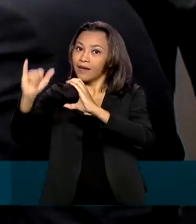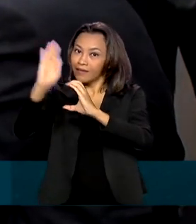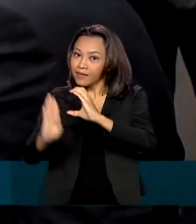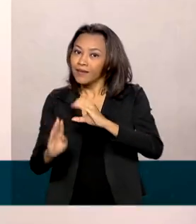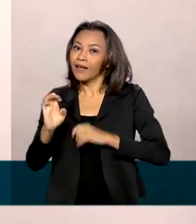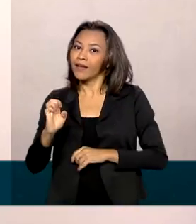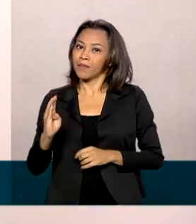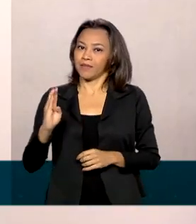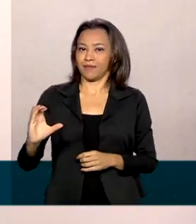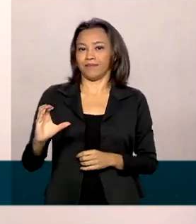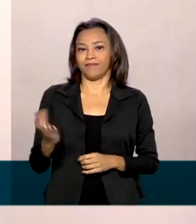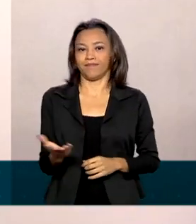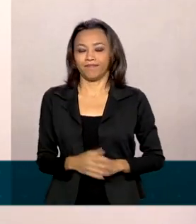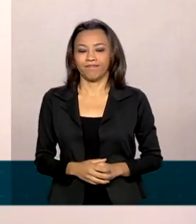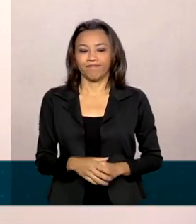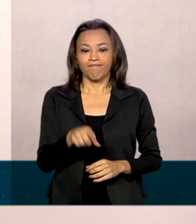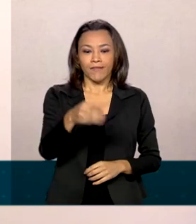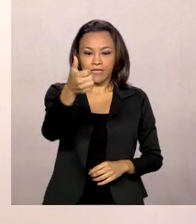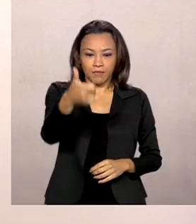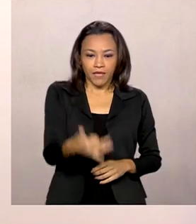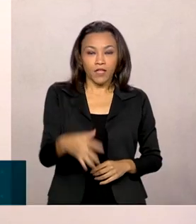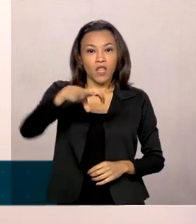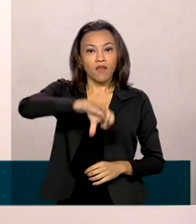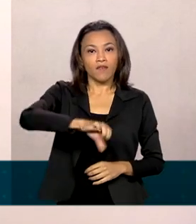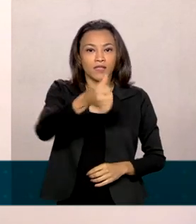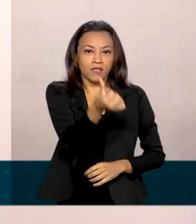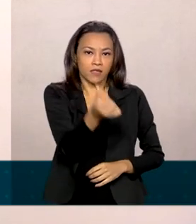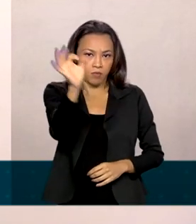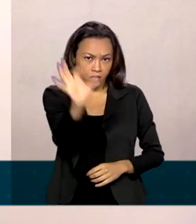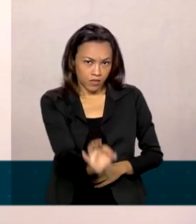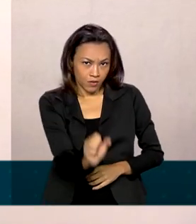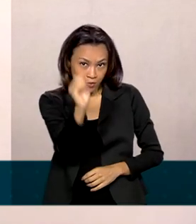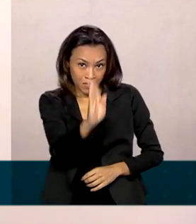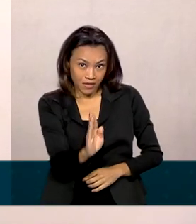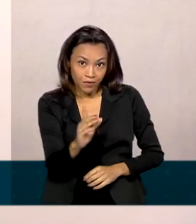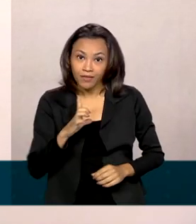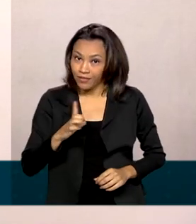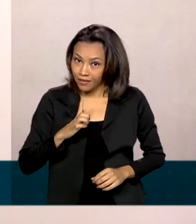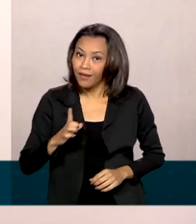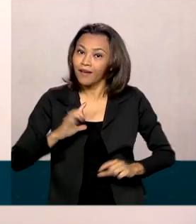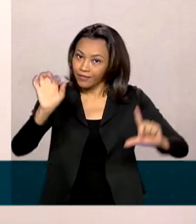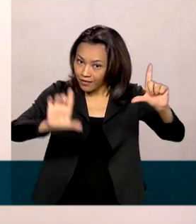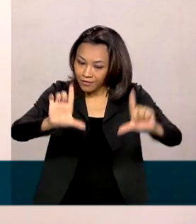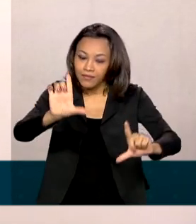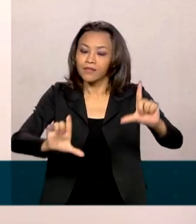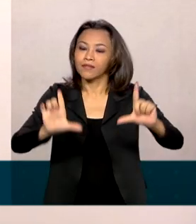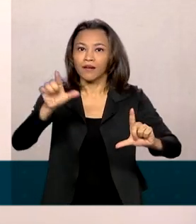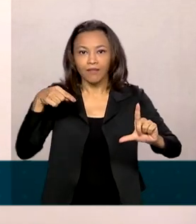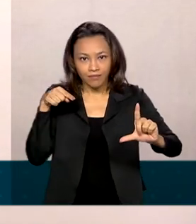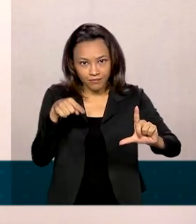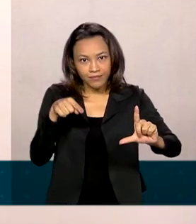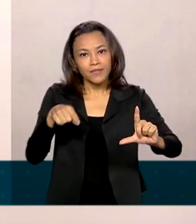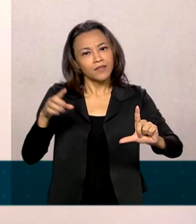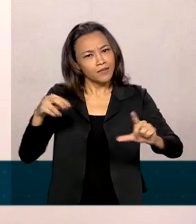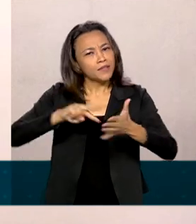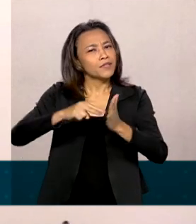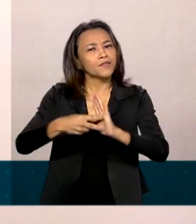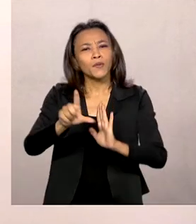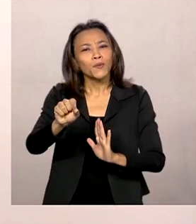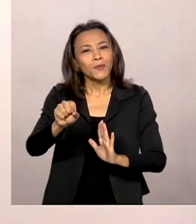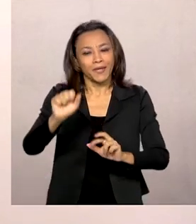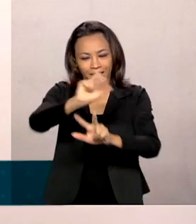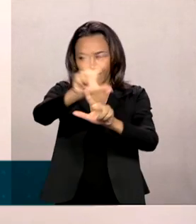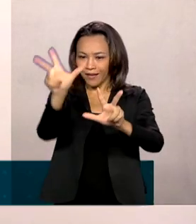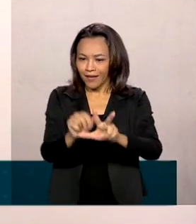EBC. 96% do Brasil tem TV. Então, significa que a TV Brasil vai poder